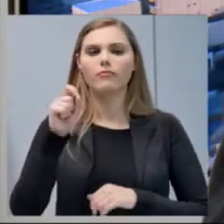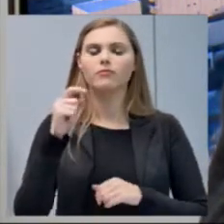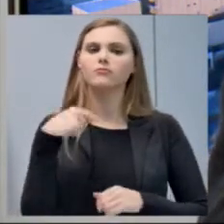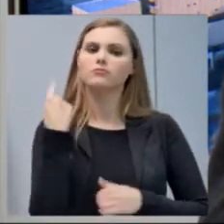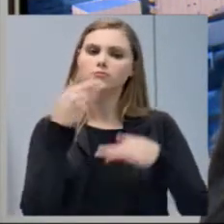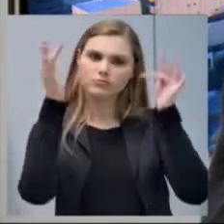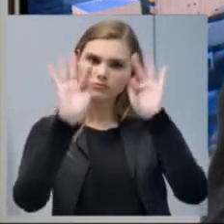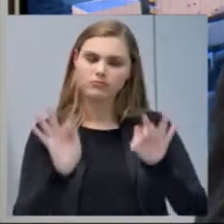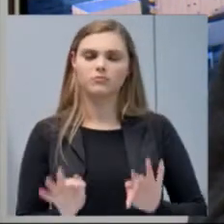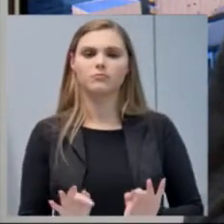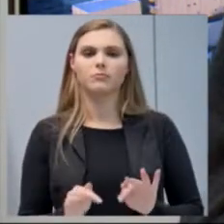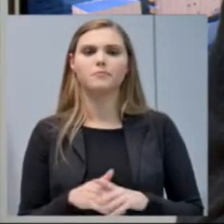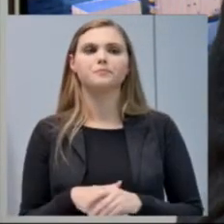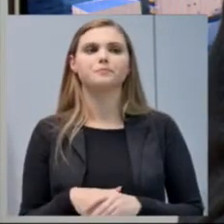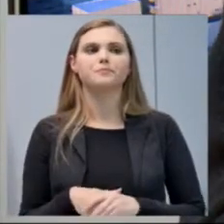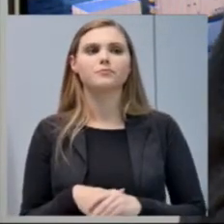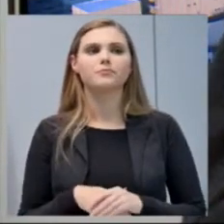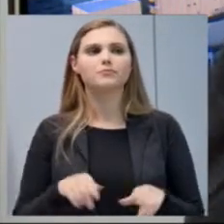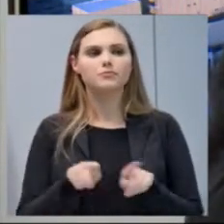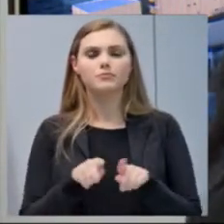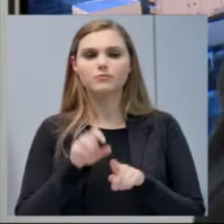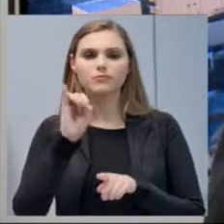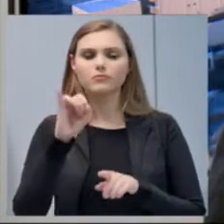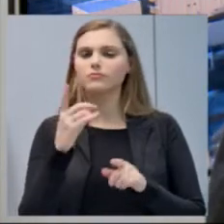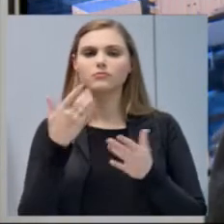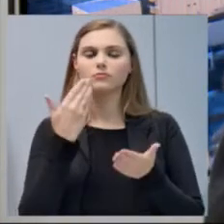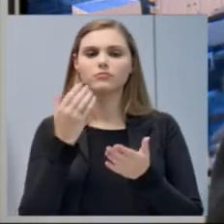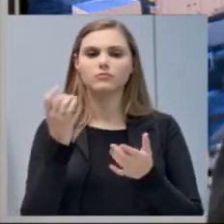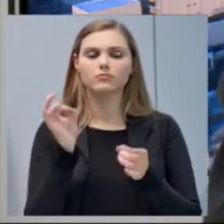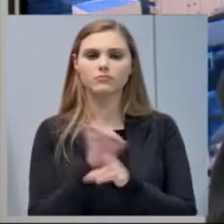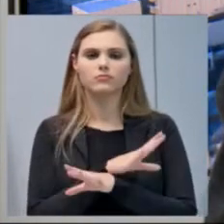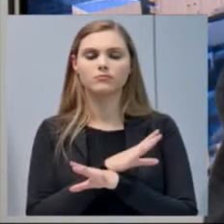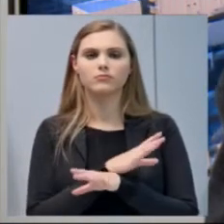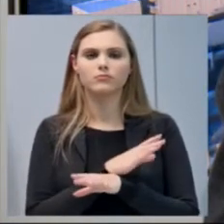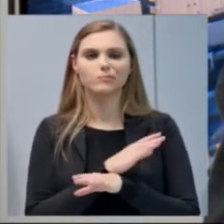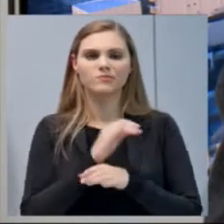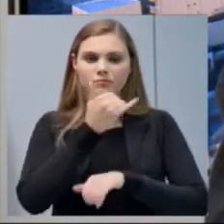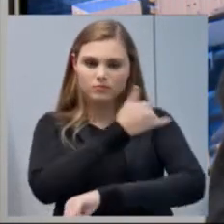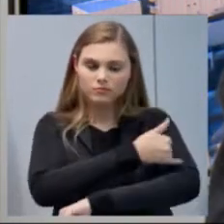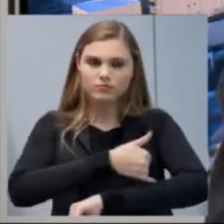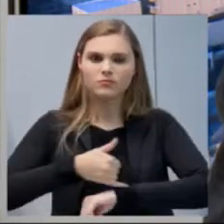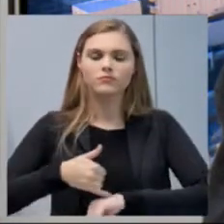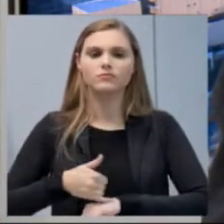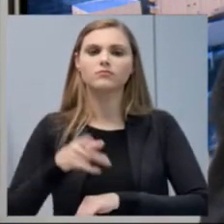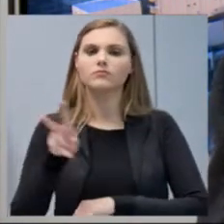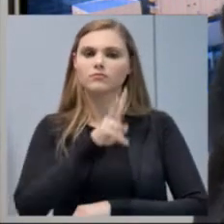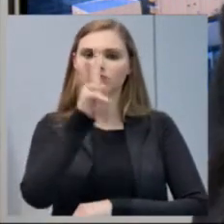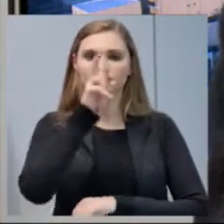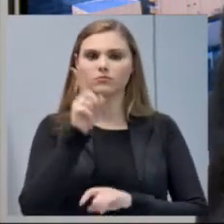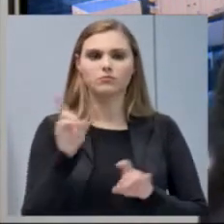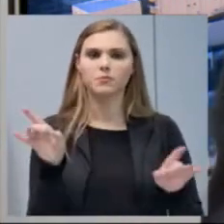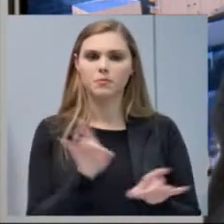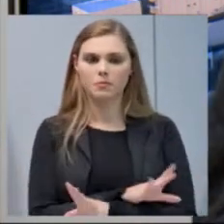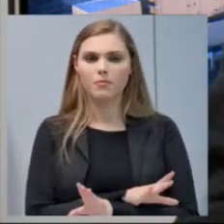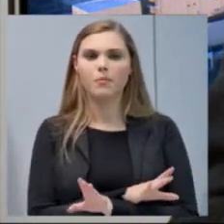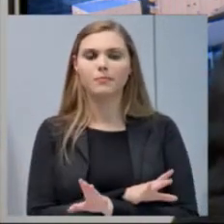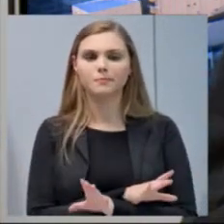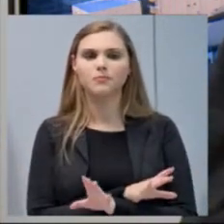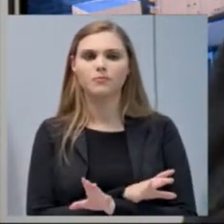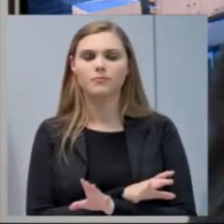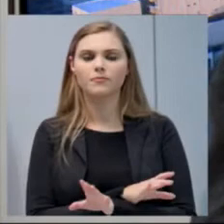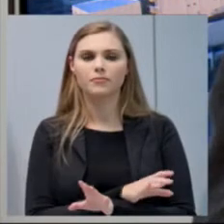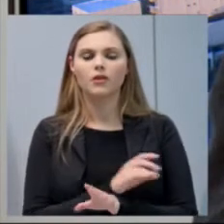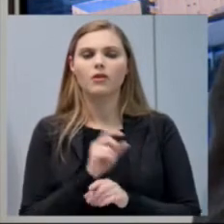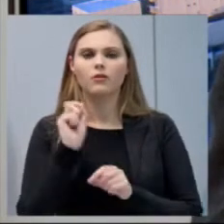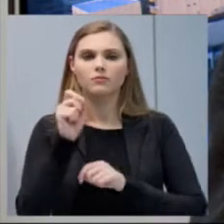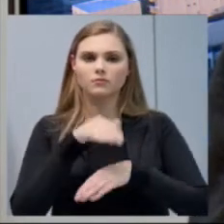Também, se não terminarmos essa pavimentação asfáltica, esse valor não for suficiente, pelo menos o que conversamos